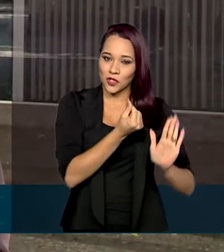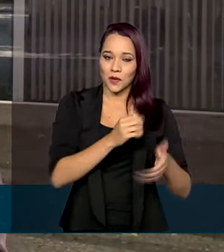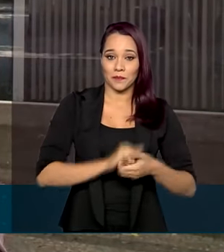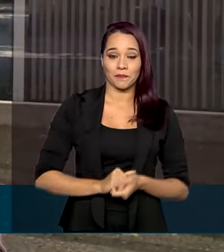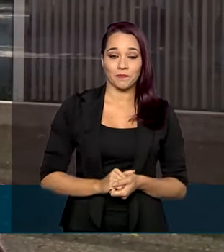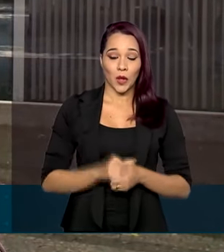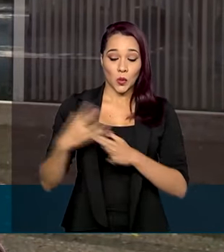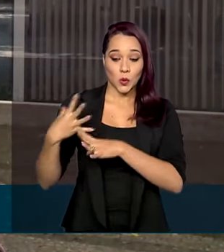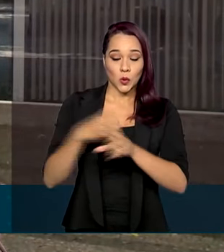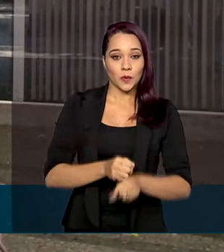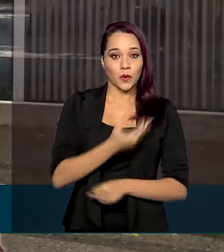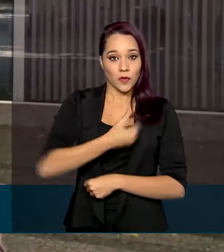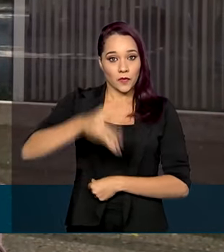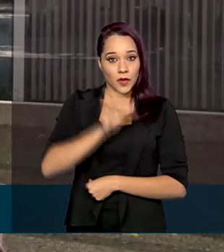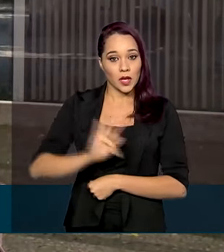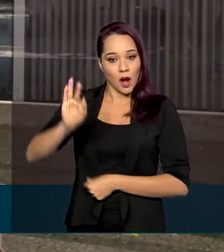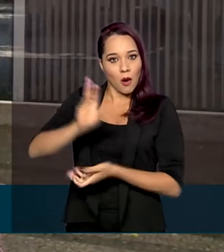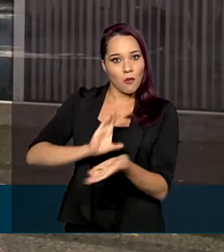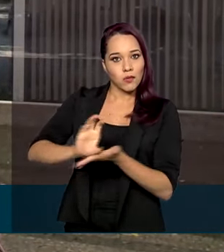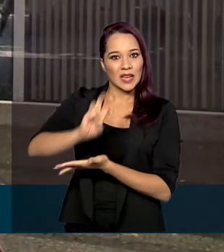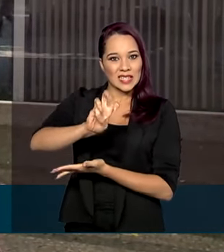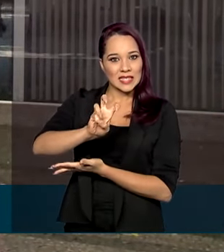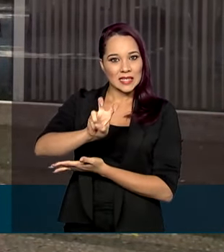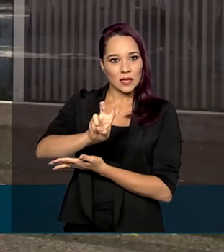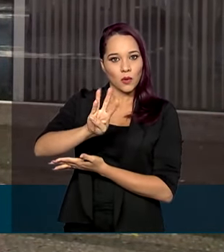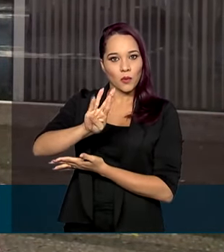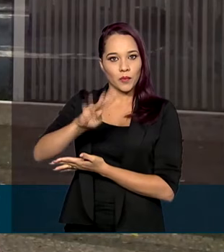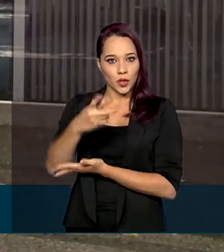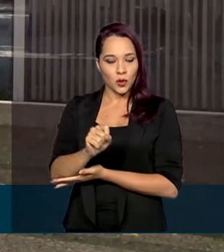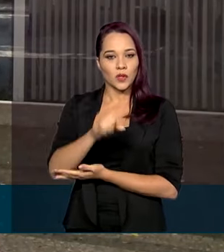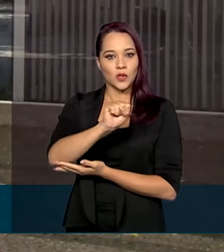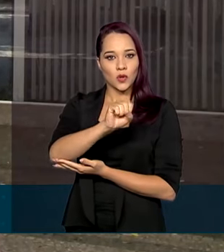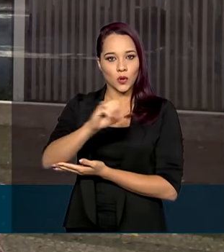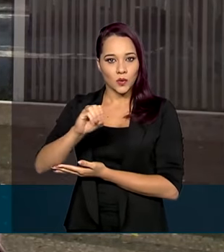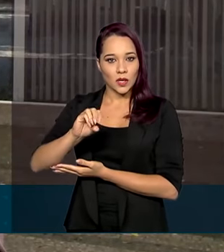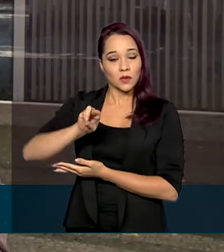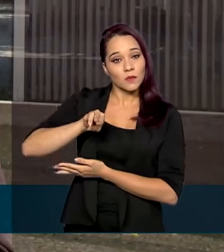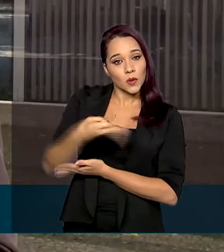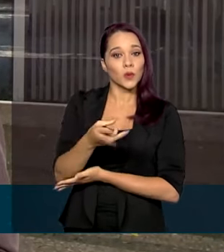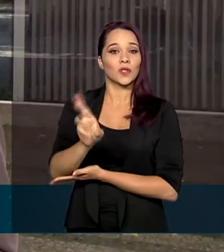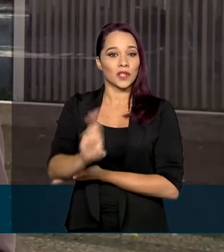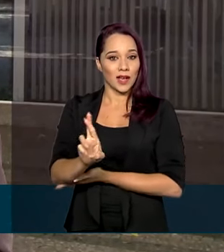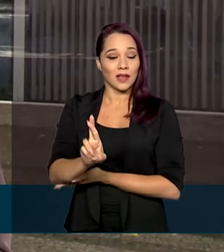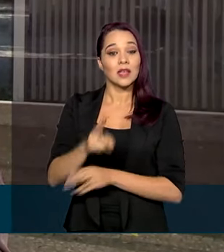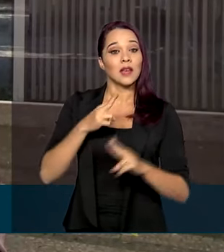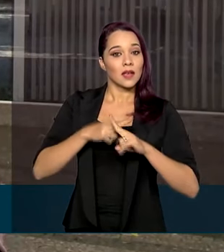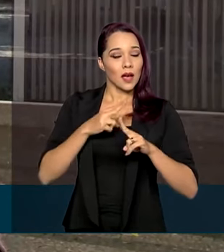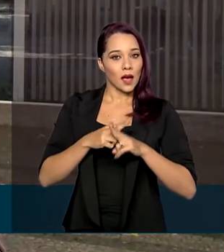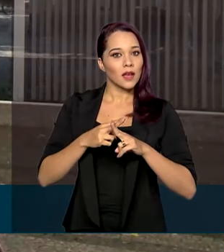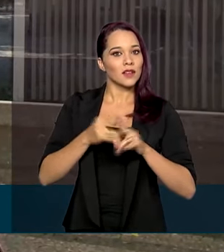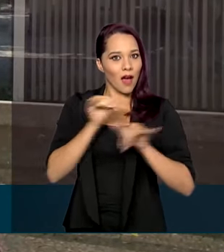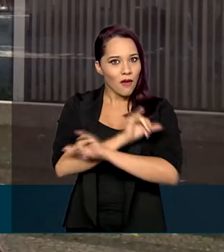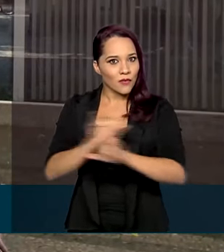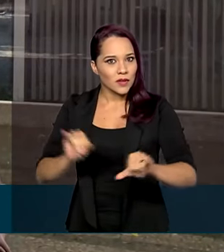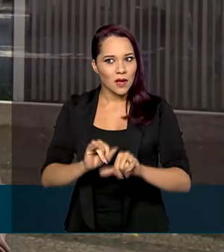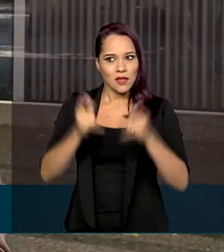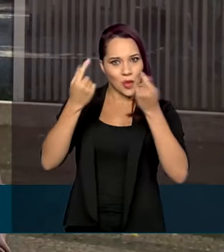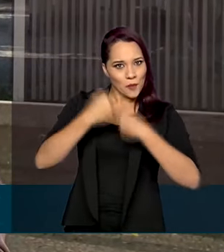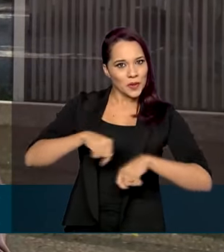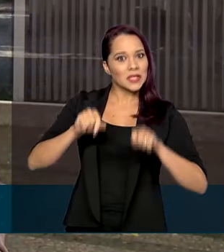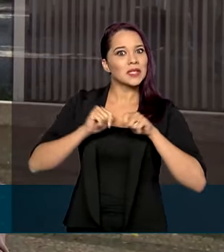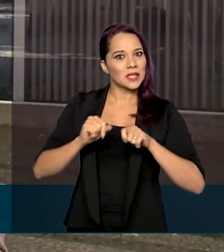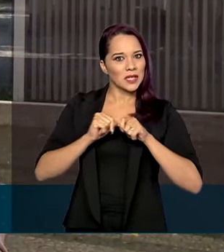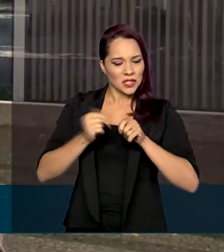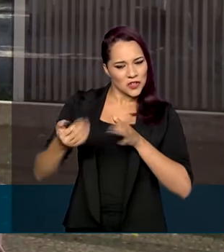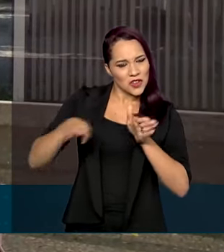Governo Federal está disponibilizando 5 bilhões e 800 milhões de reais. E a Caixa faz o alerta. Não é preciso chegar nas